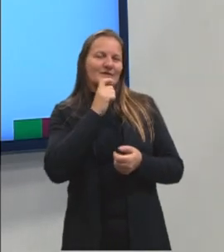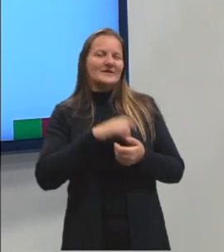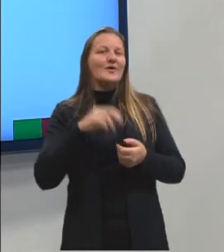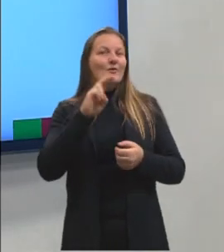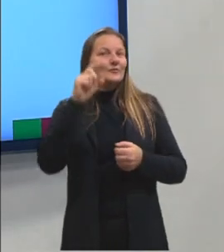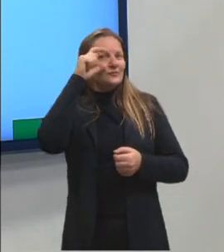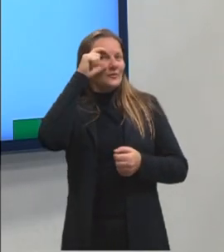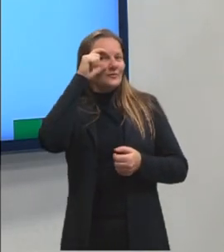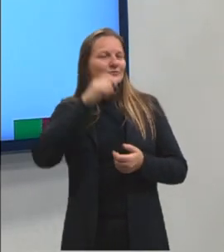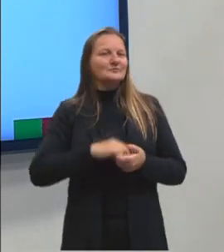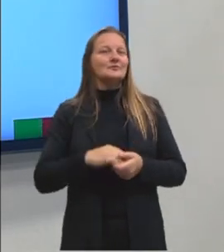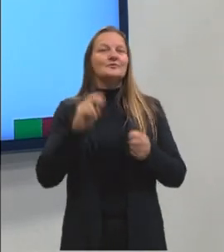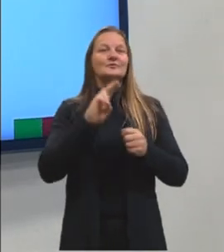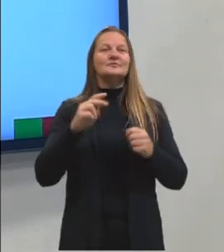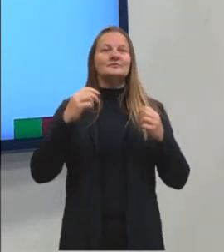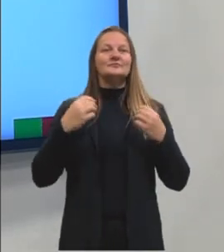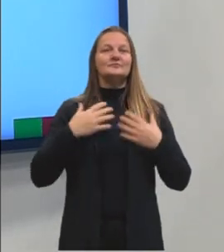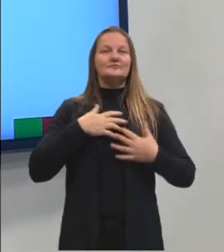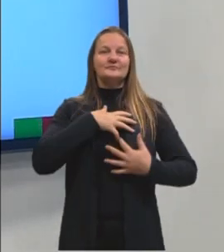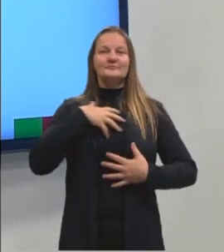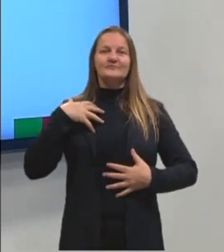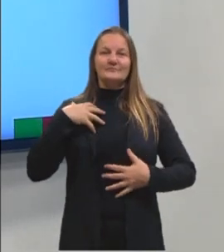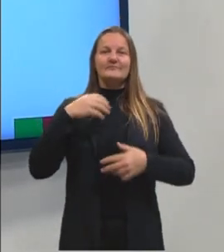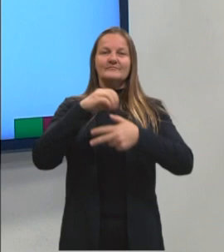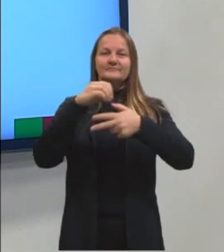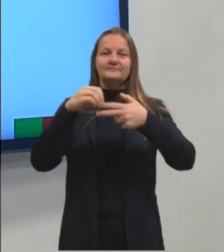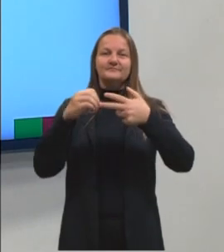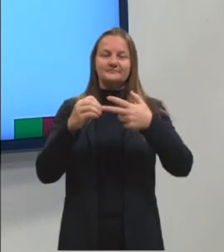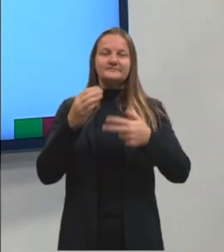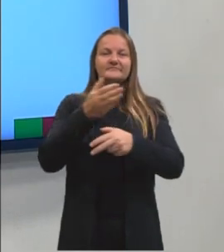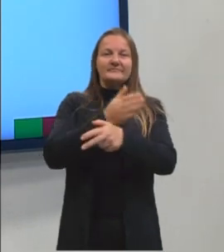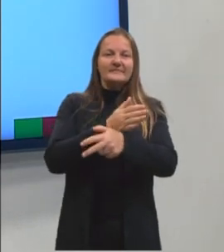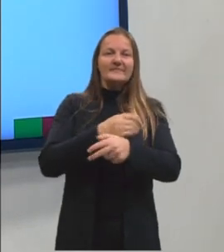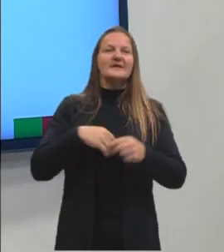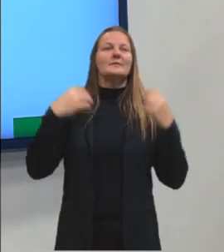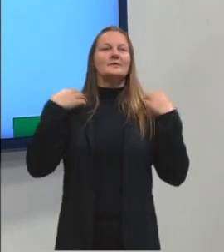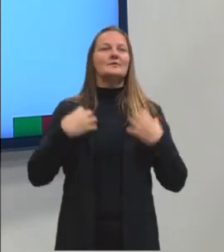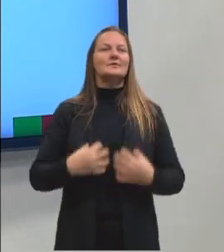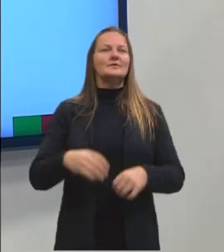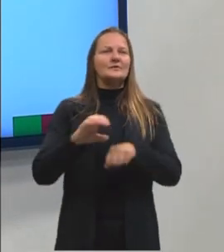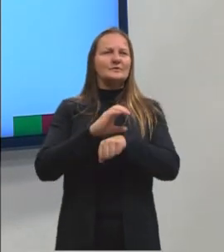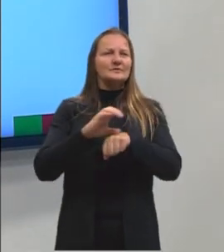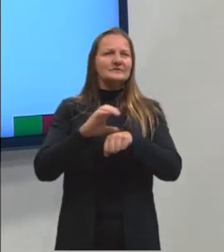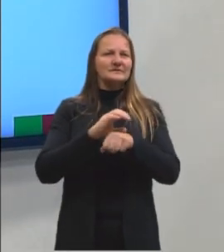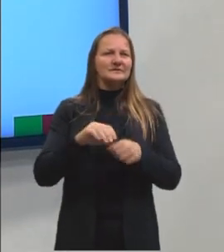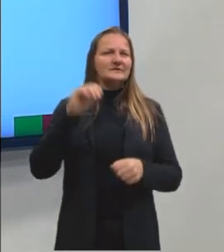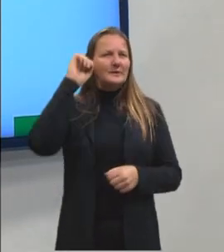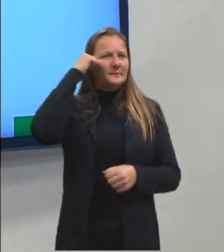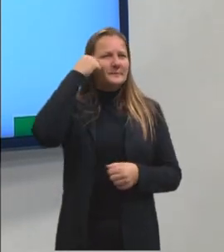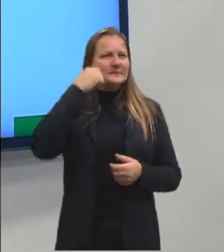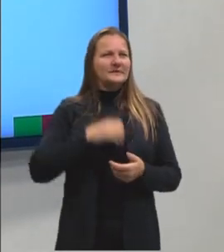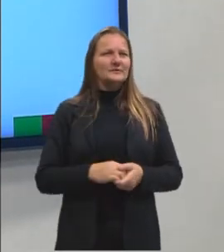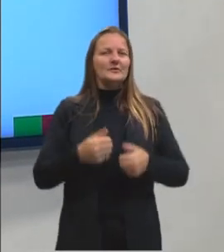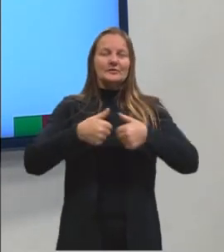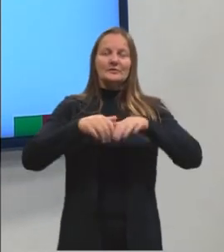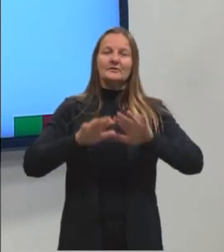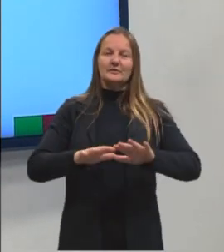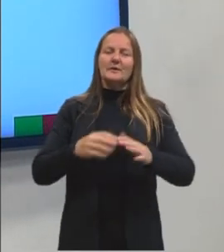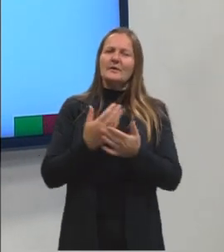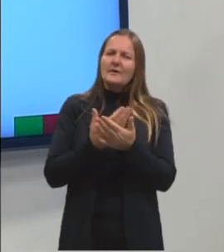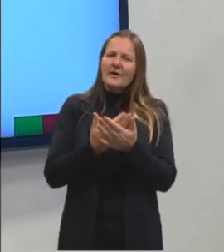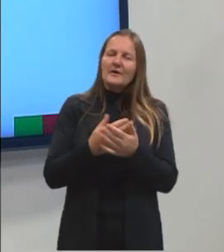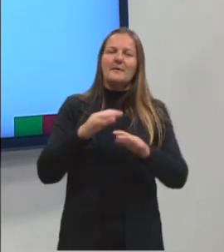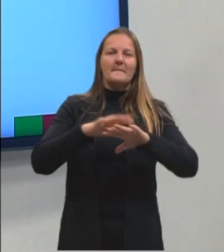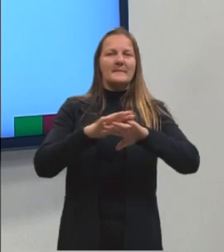óculos. Estou utilizando a camiseta do pré-ENEM. Também uma encharpe no tom de cinza com preto. Estamos aqui para mais uma aula